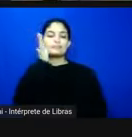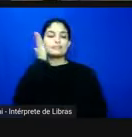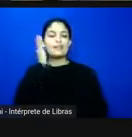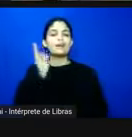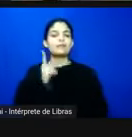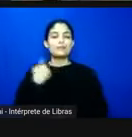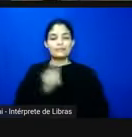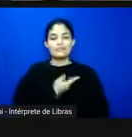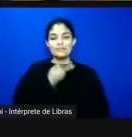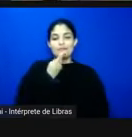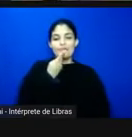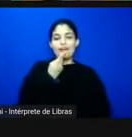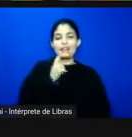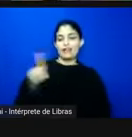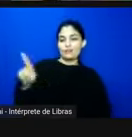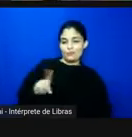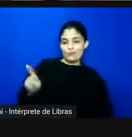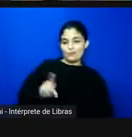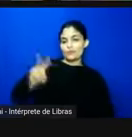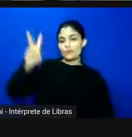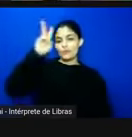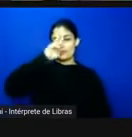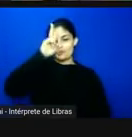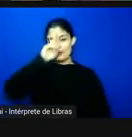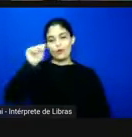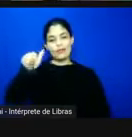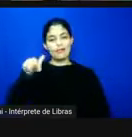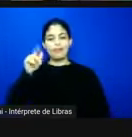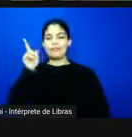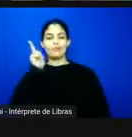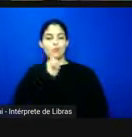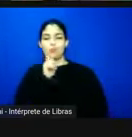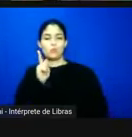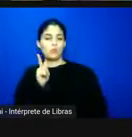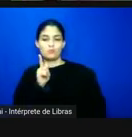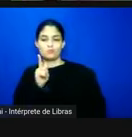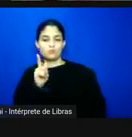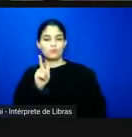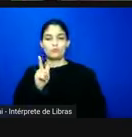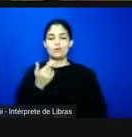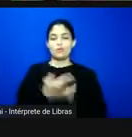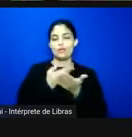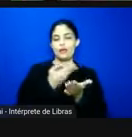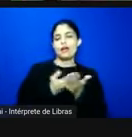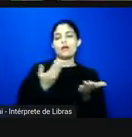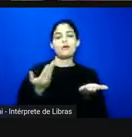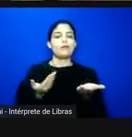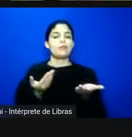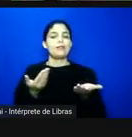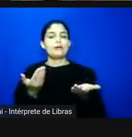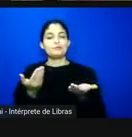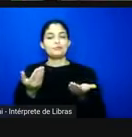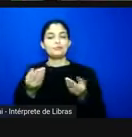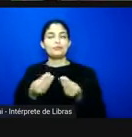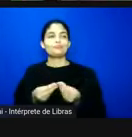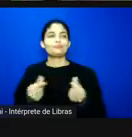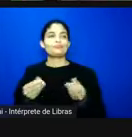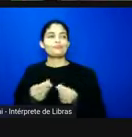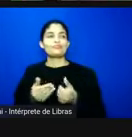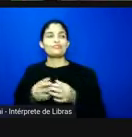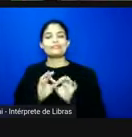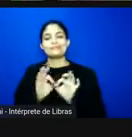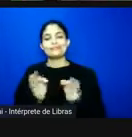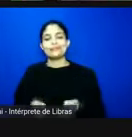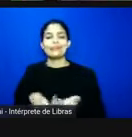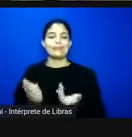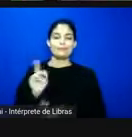ah o professor de história ele não consegue ele é são aulas muito rasas e enfim